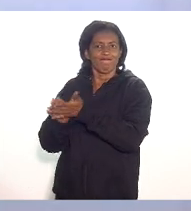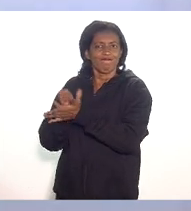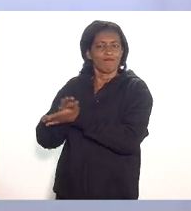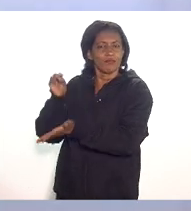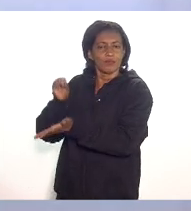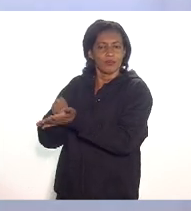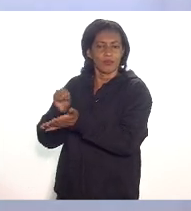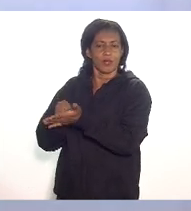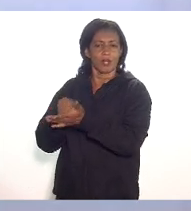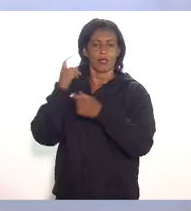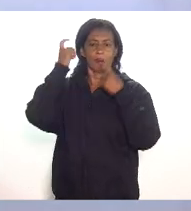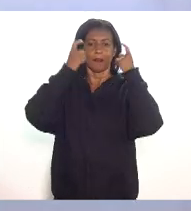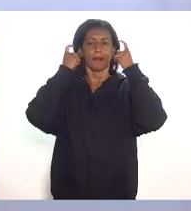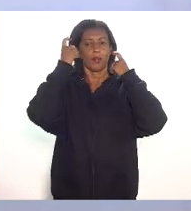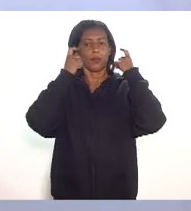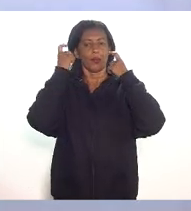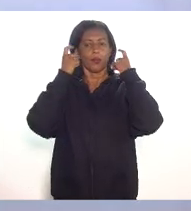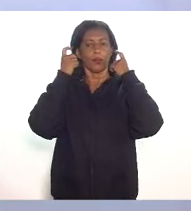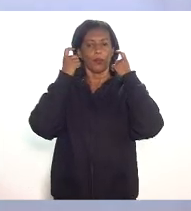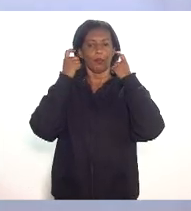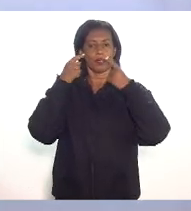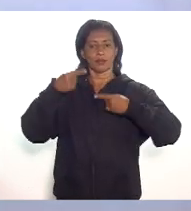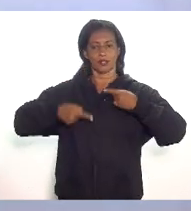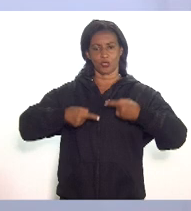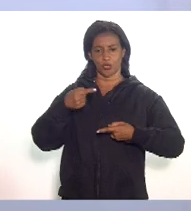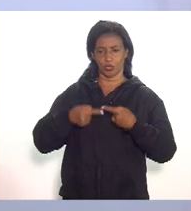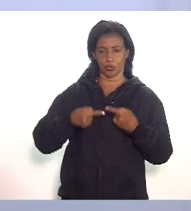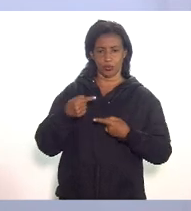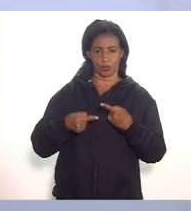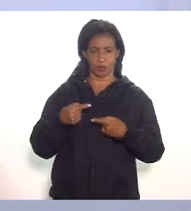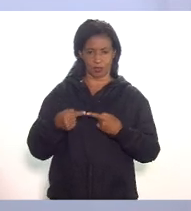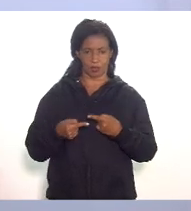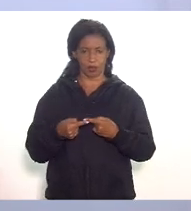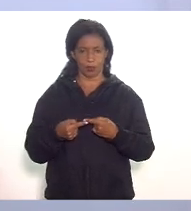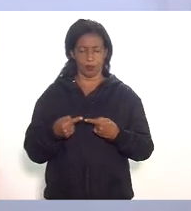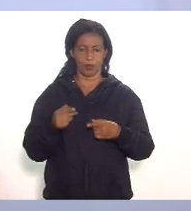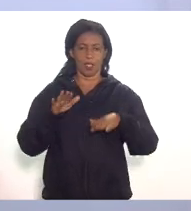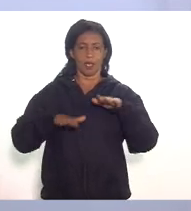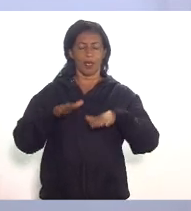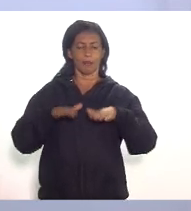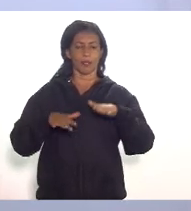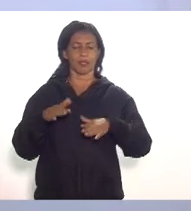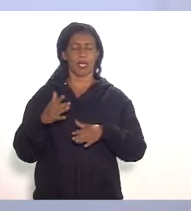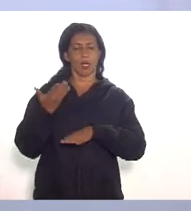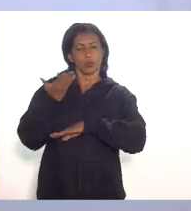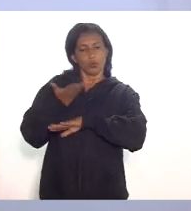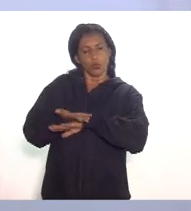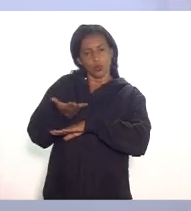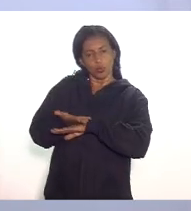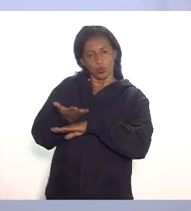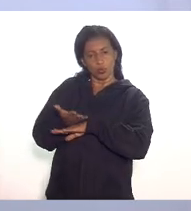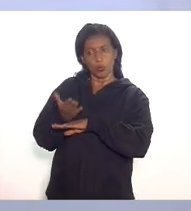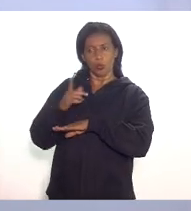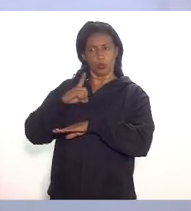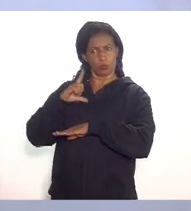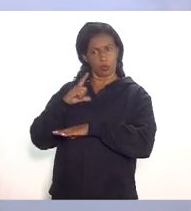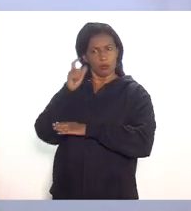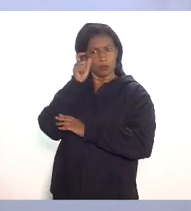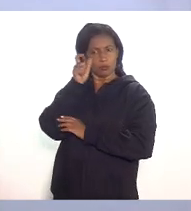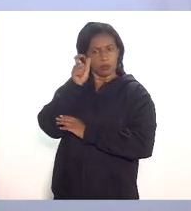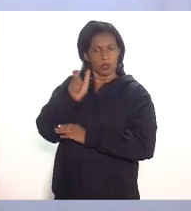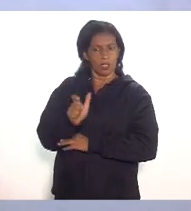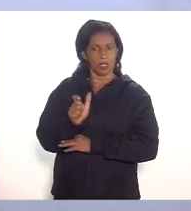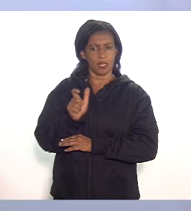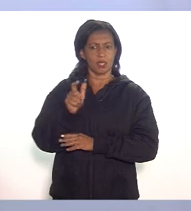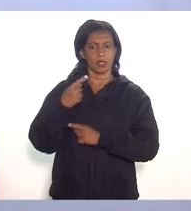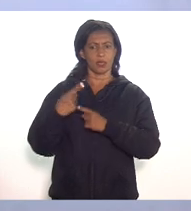muito nos preocupa essa discussão apesar do estudo ter a sua relevância porque o prazo para que